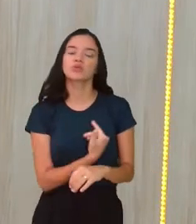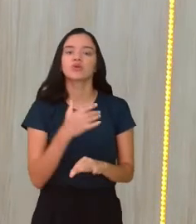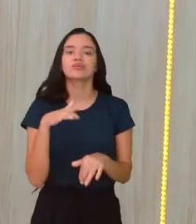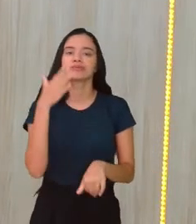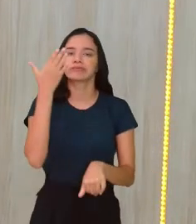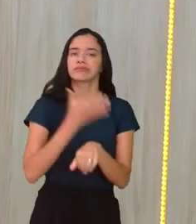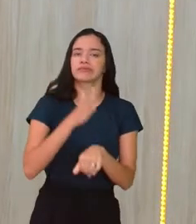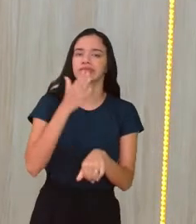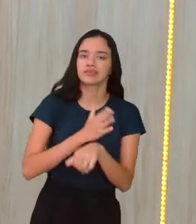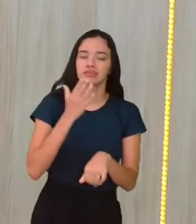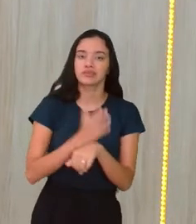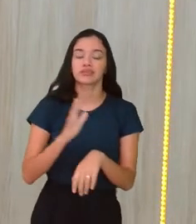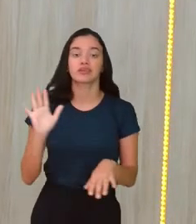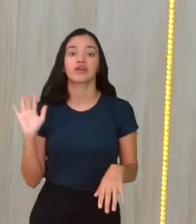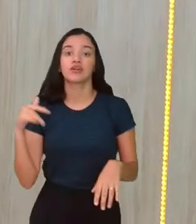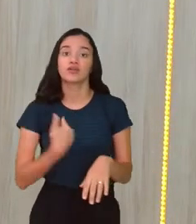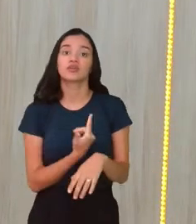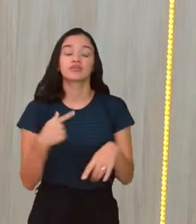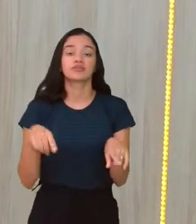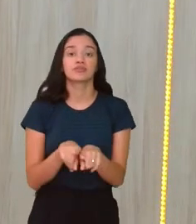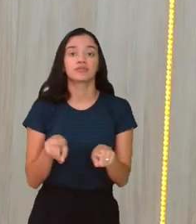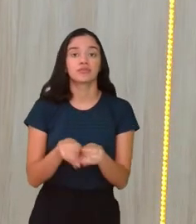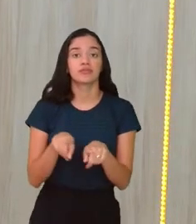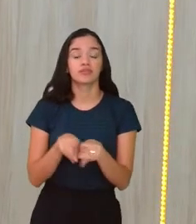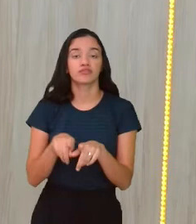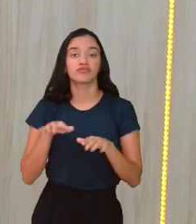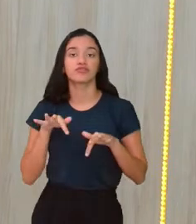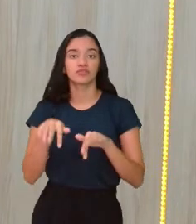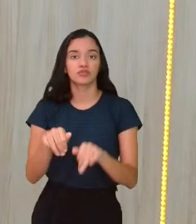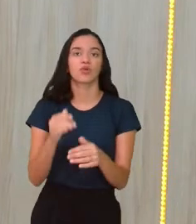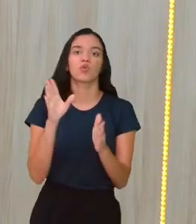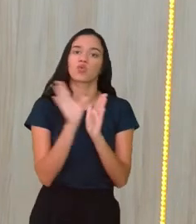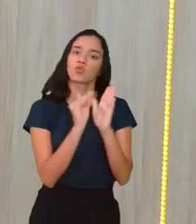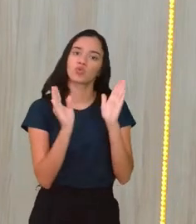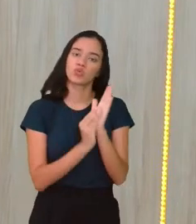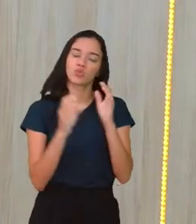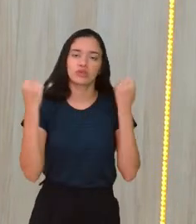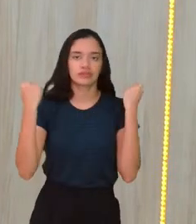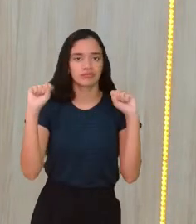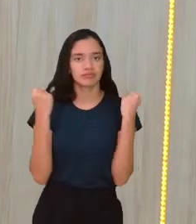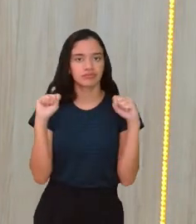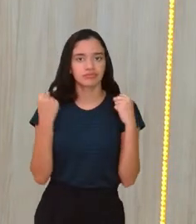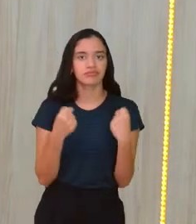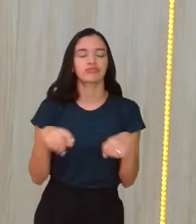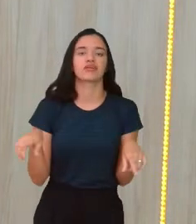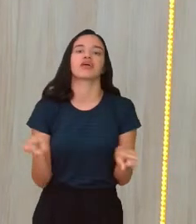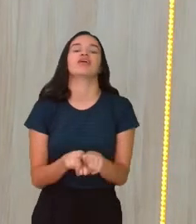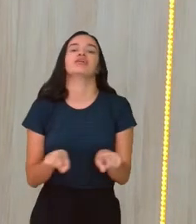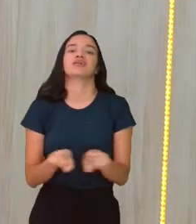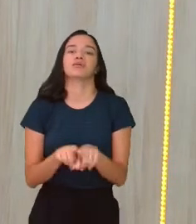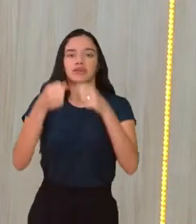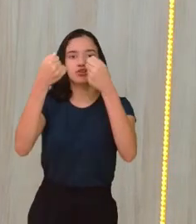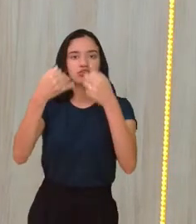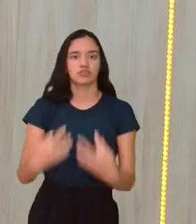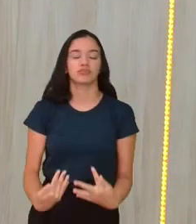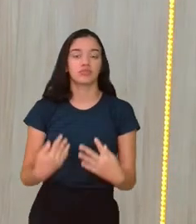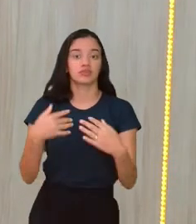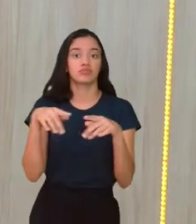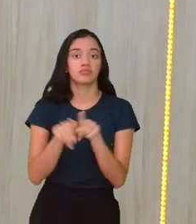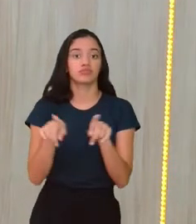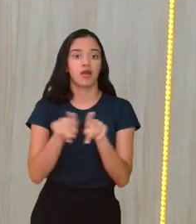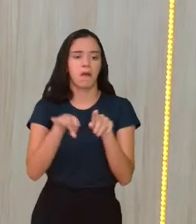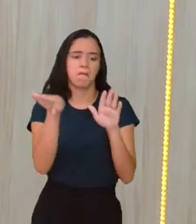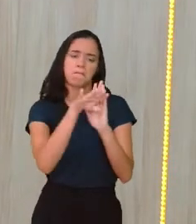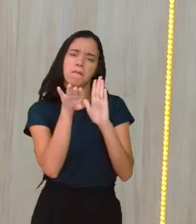práticas, terminamos o conteúdo de ginástica, também falando sobre as